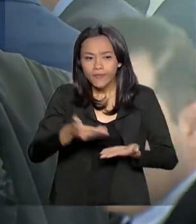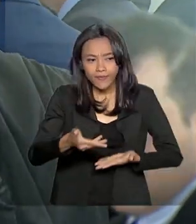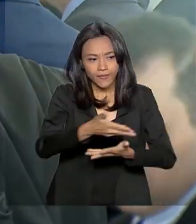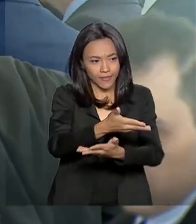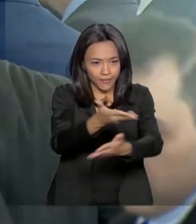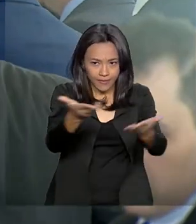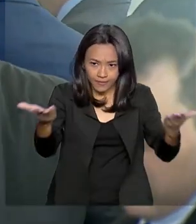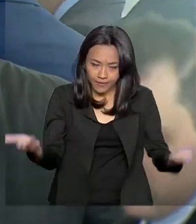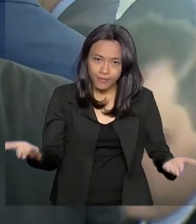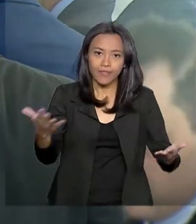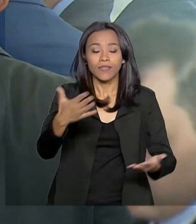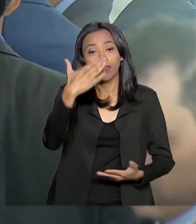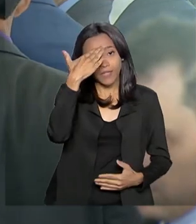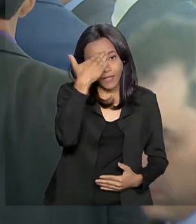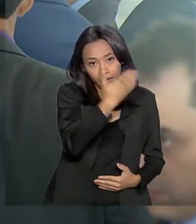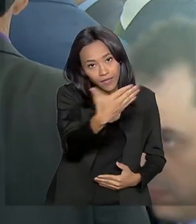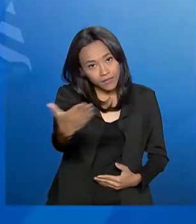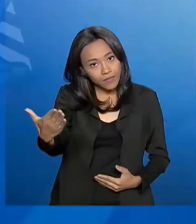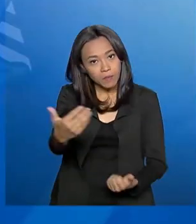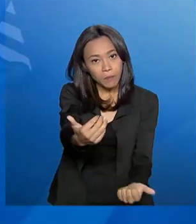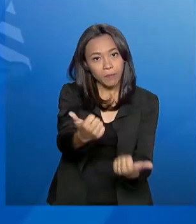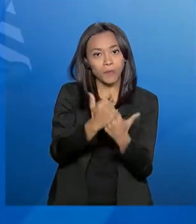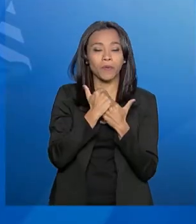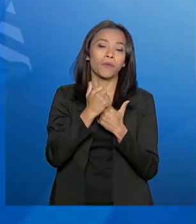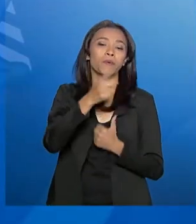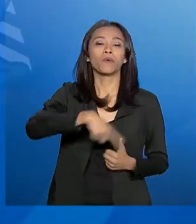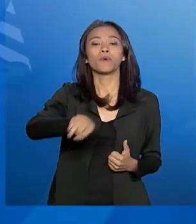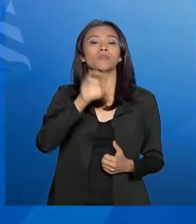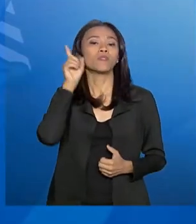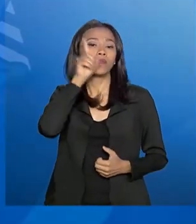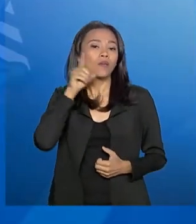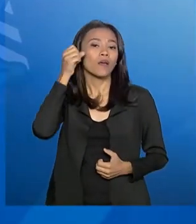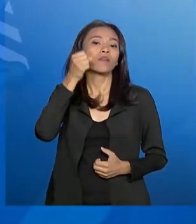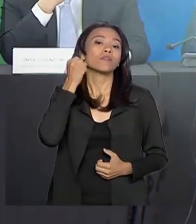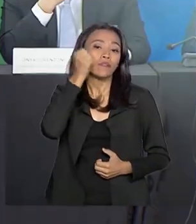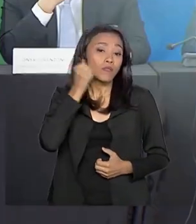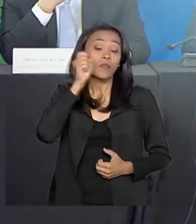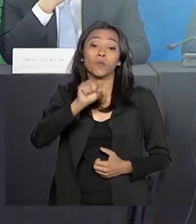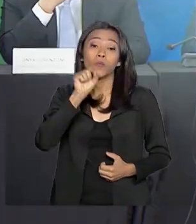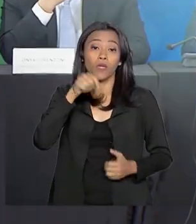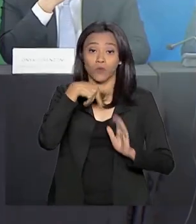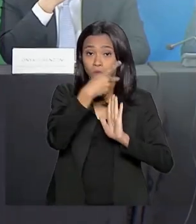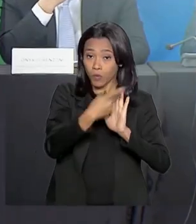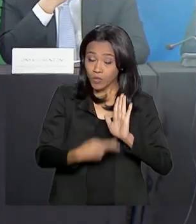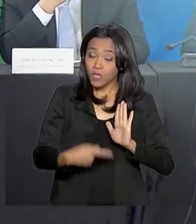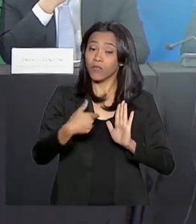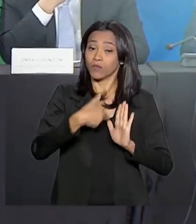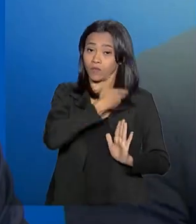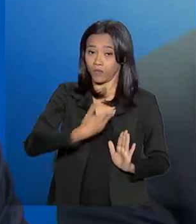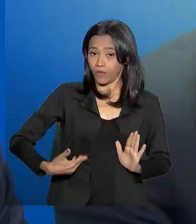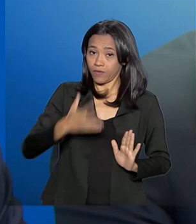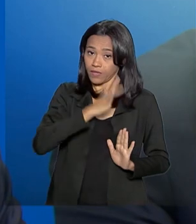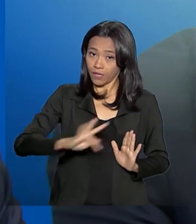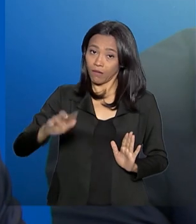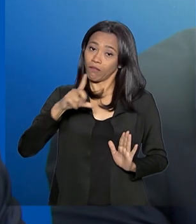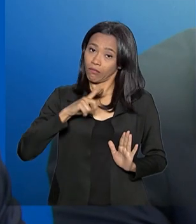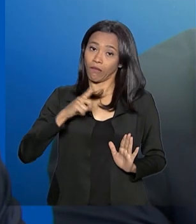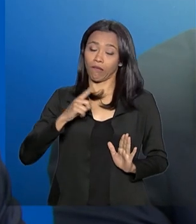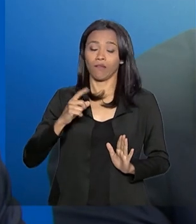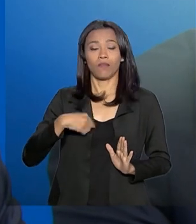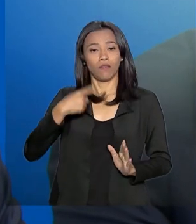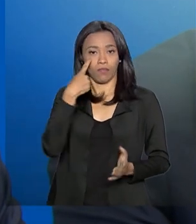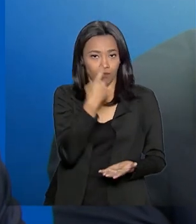e agradecer o apoio dos parlamentares aos projetos do Governo Federal que interessam ao país. O presidente